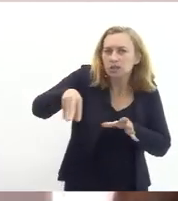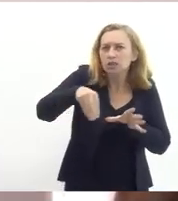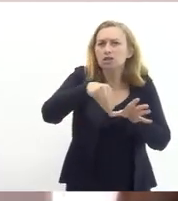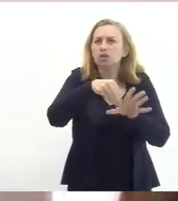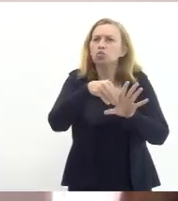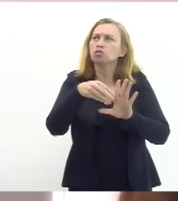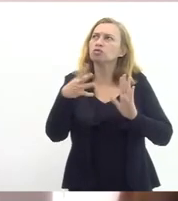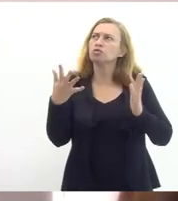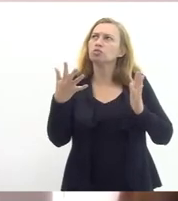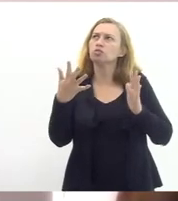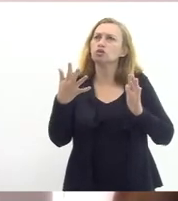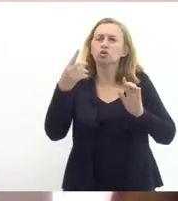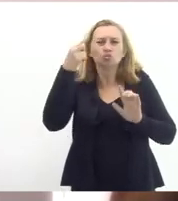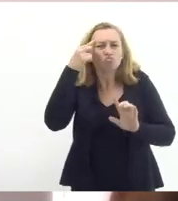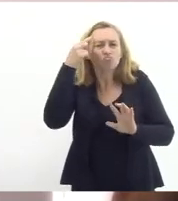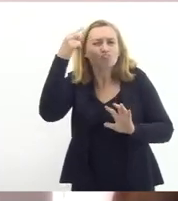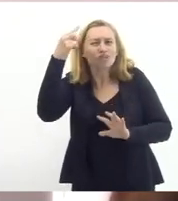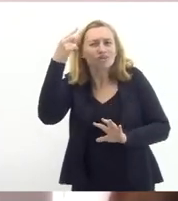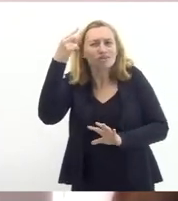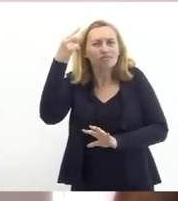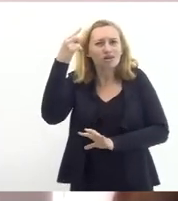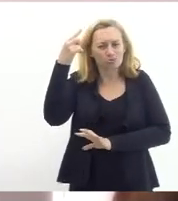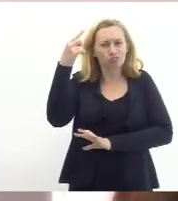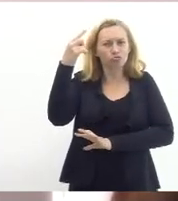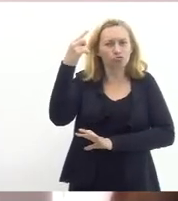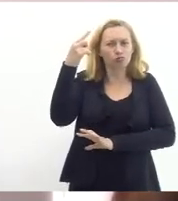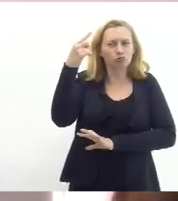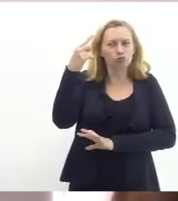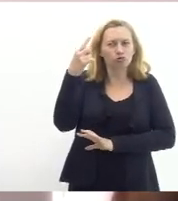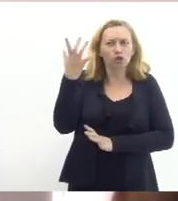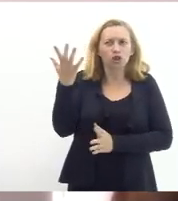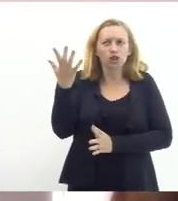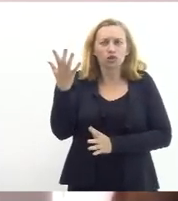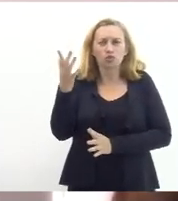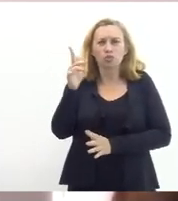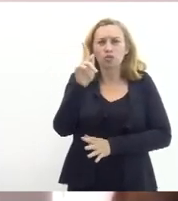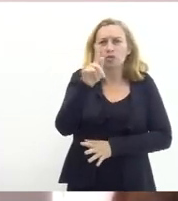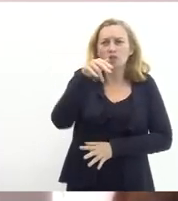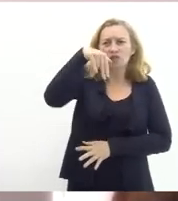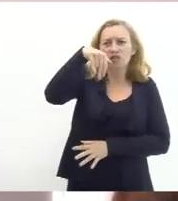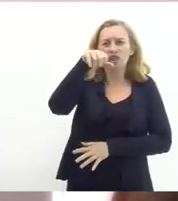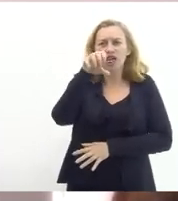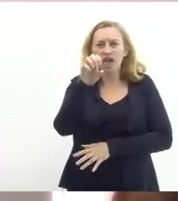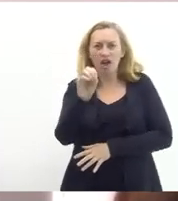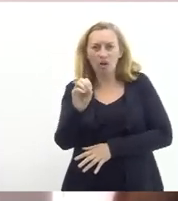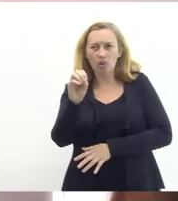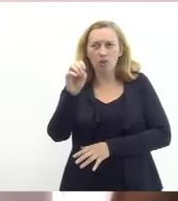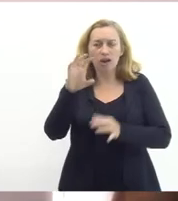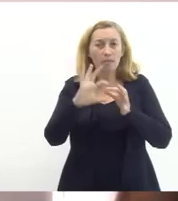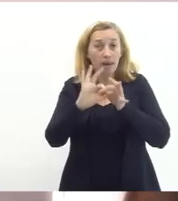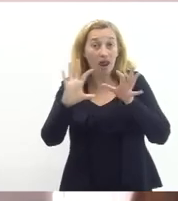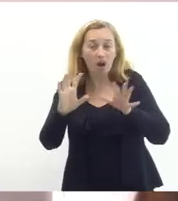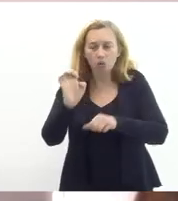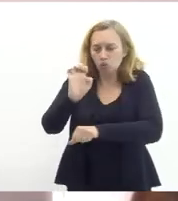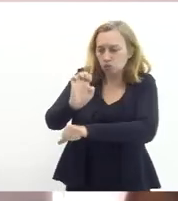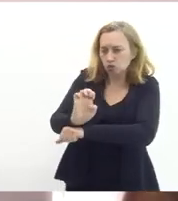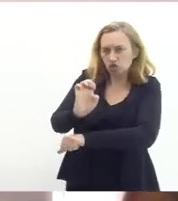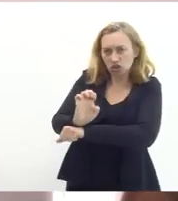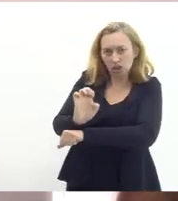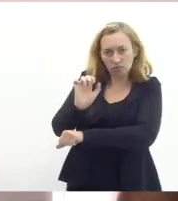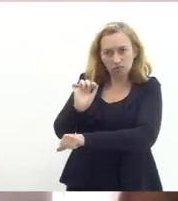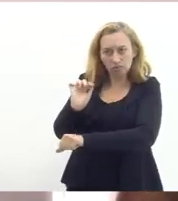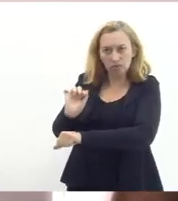lógica de pensamento classificada como neoliberal de que o Estado era um Estado Pedro